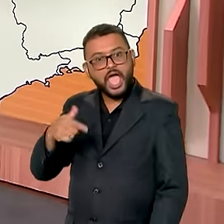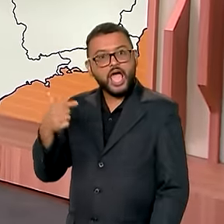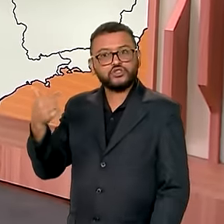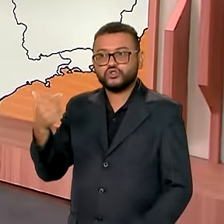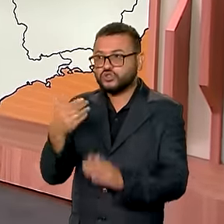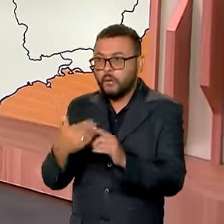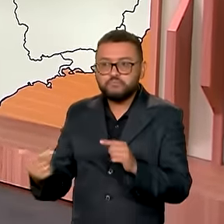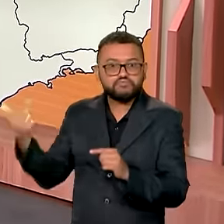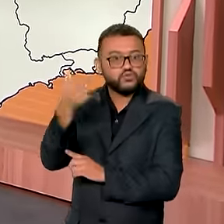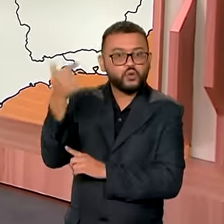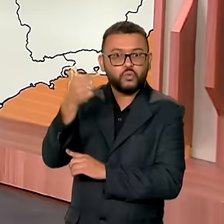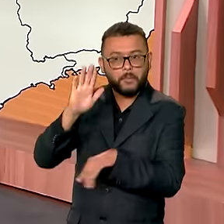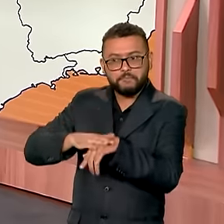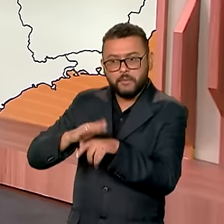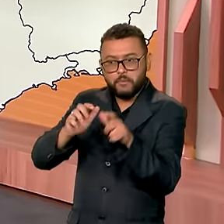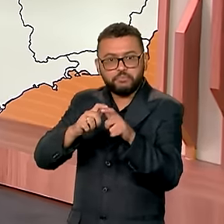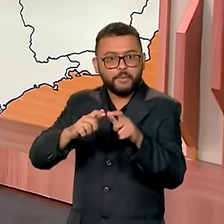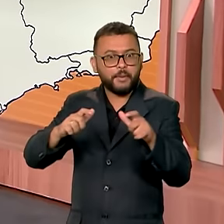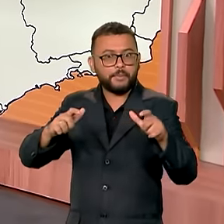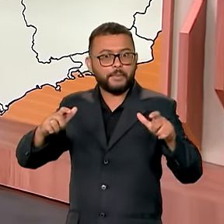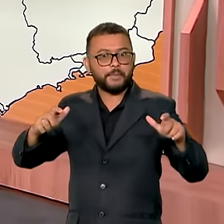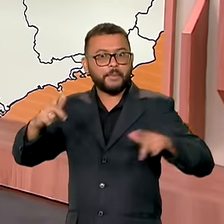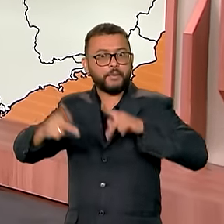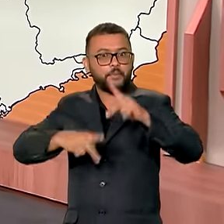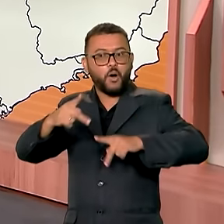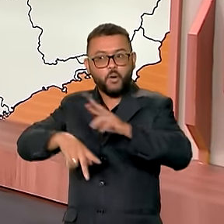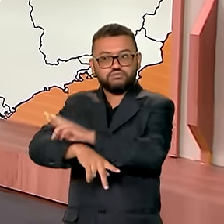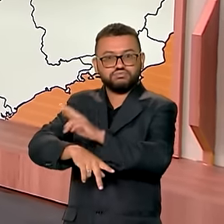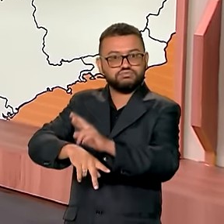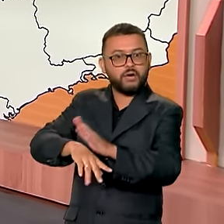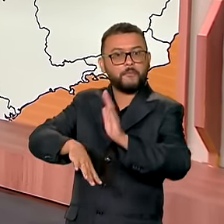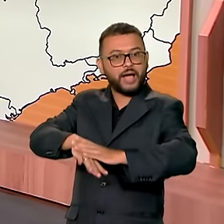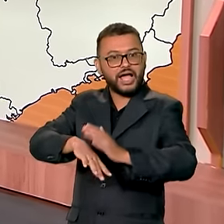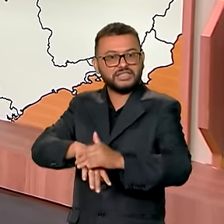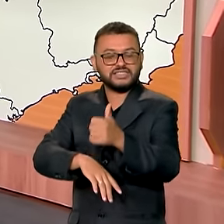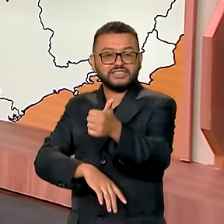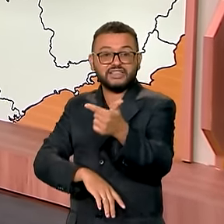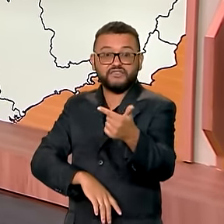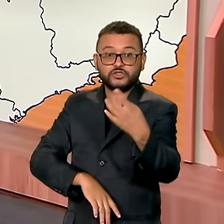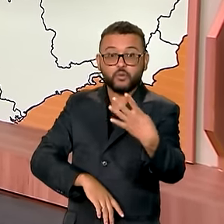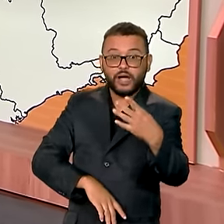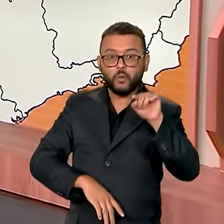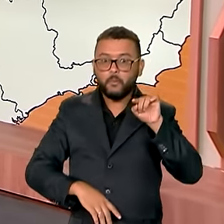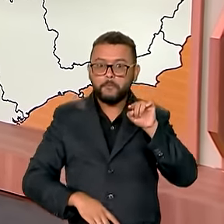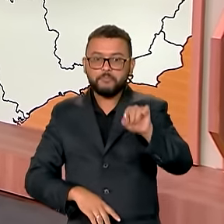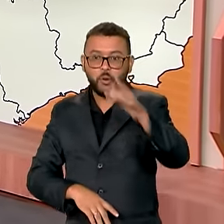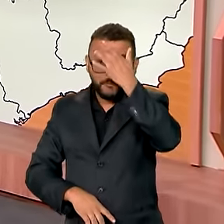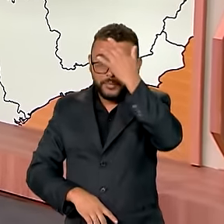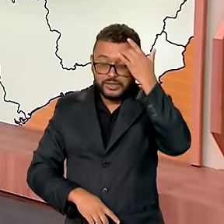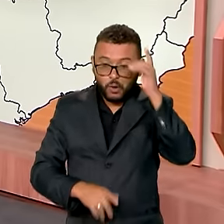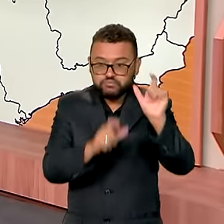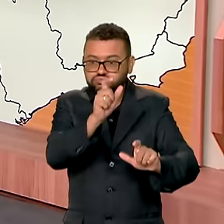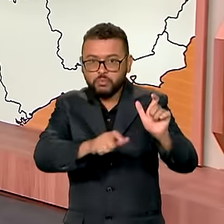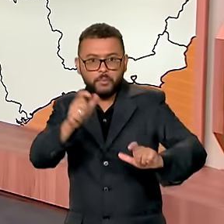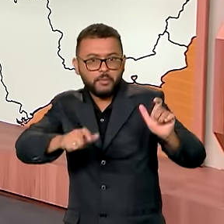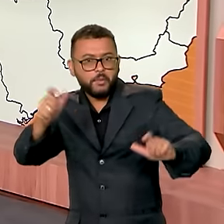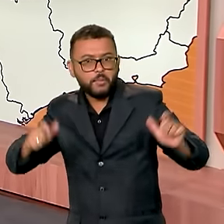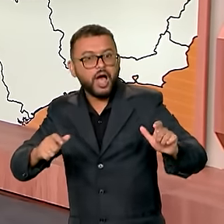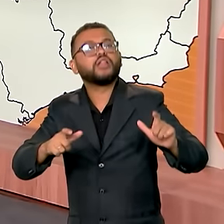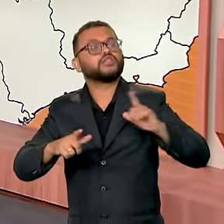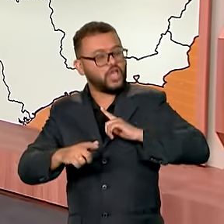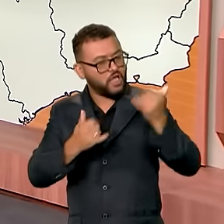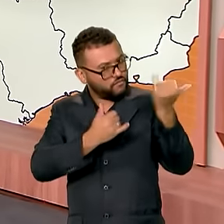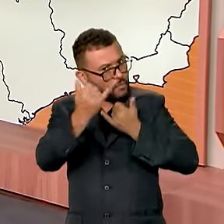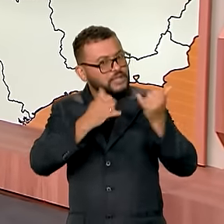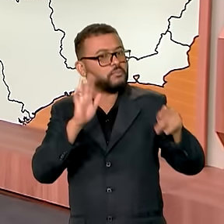o segundo município mais populoso de Rondônia, com pouco mais de 124 mil habitantes, de acordo com o